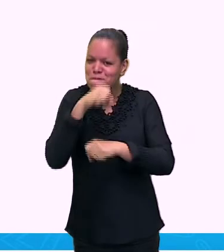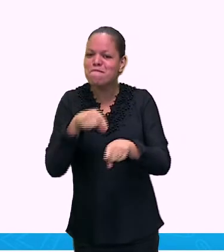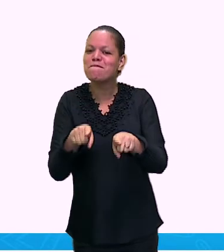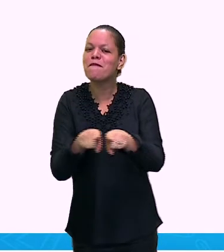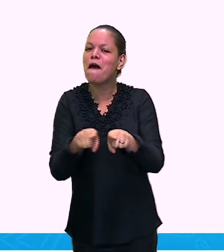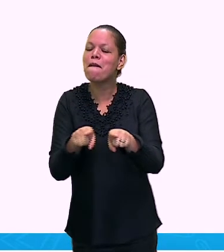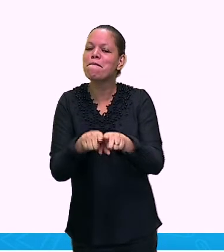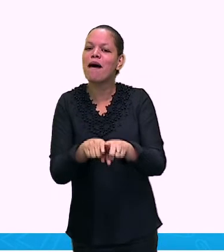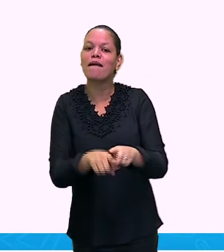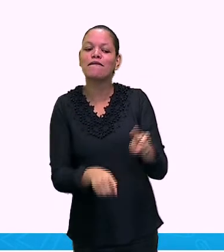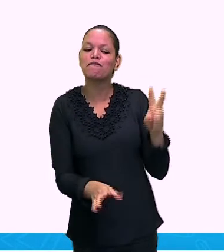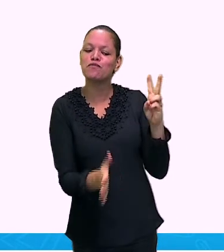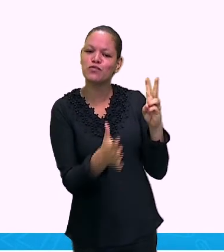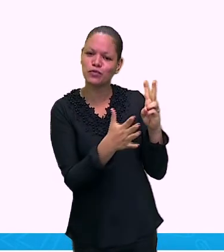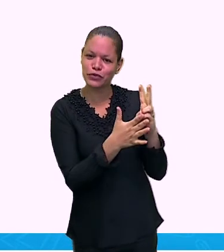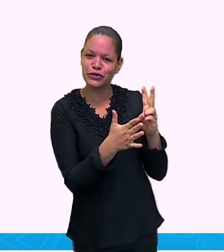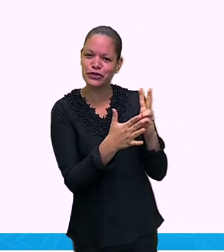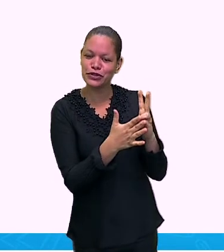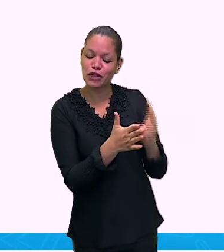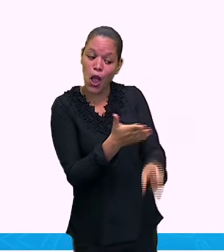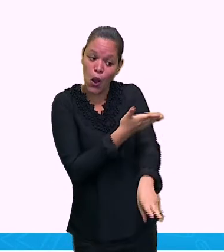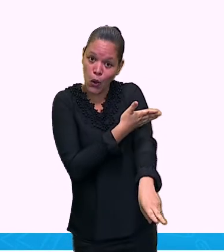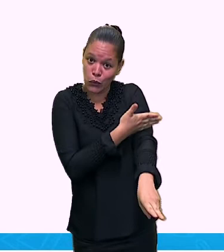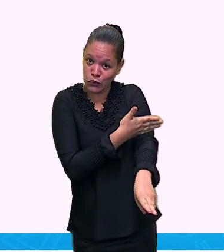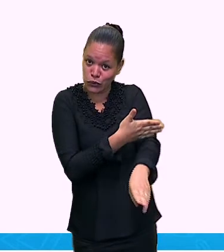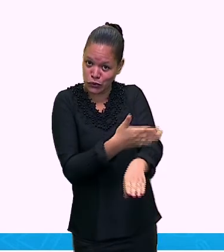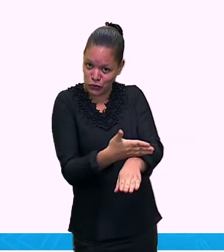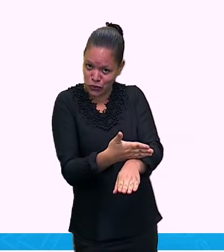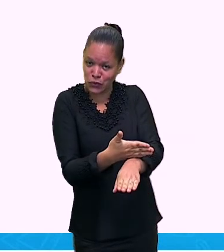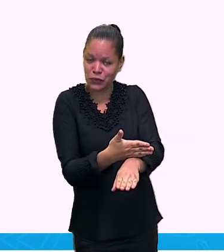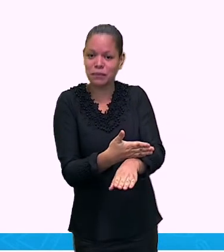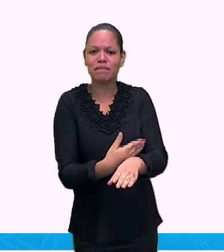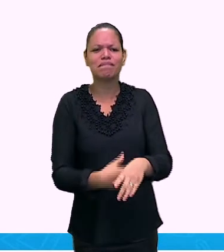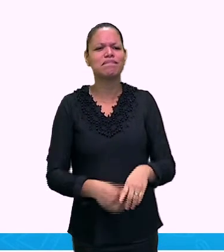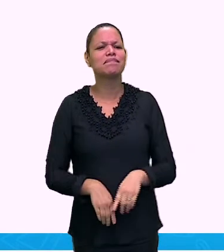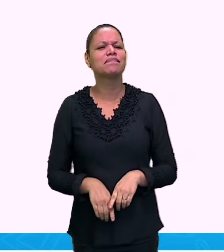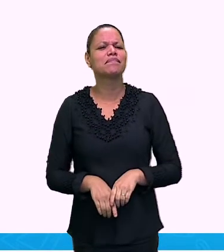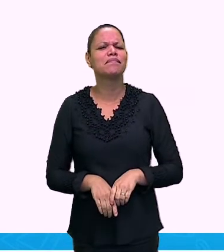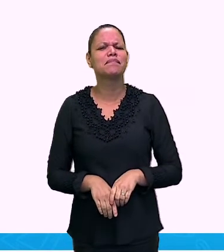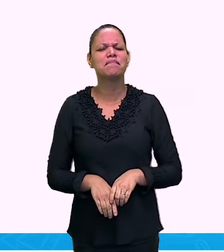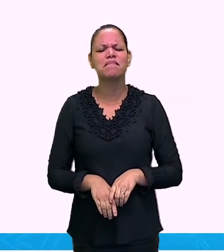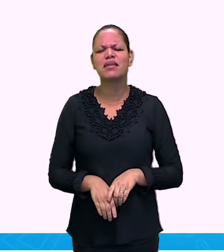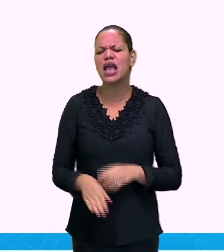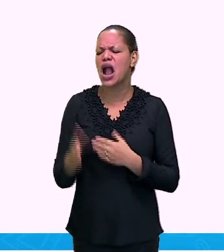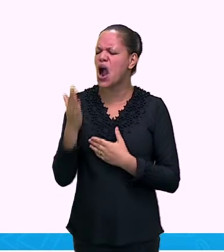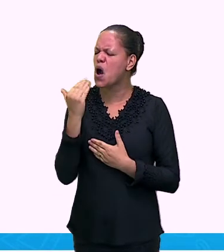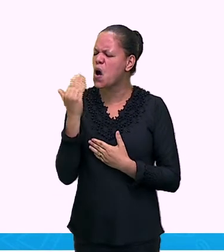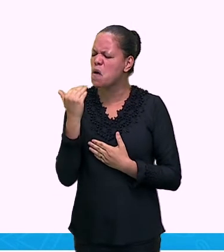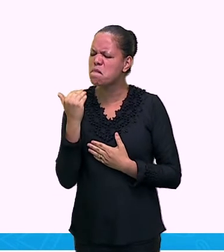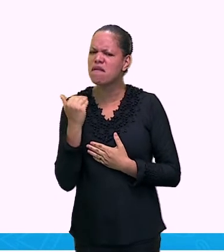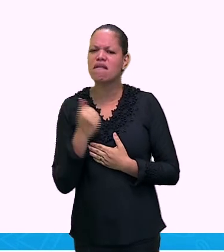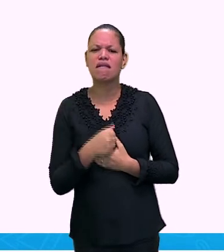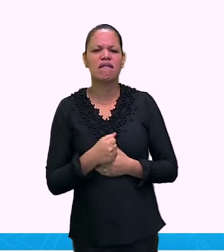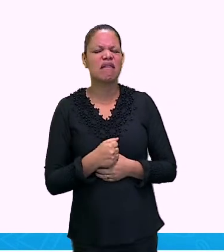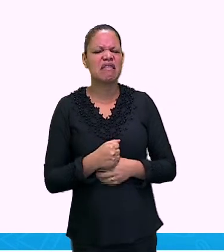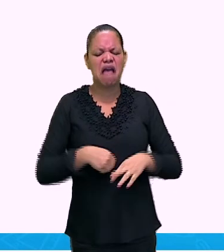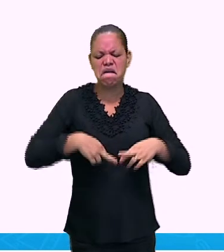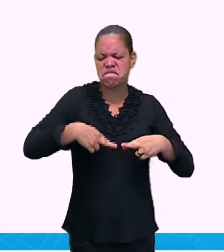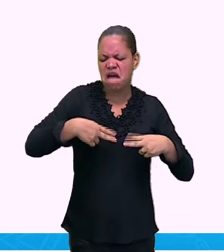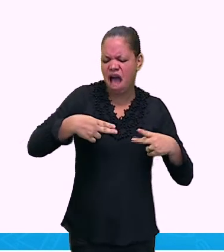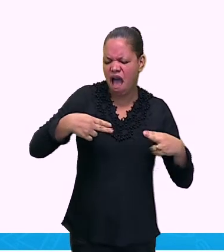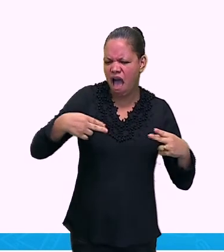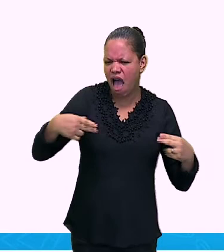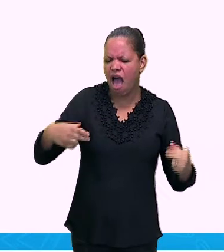festas de escola, também, gente, a gente deve essa herança a eles. A paçoca, a